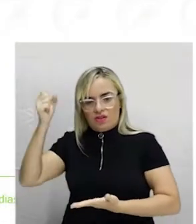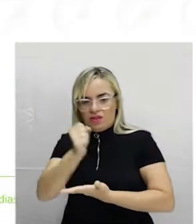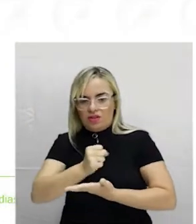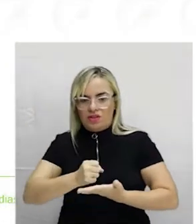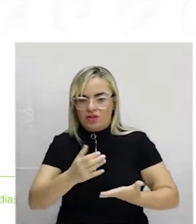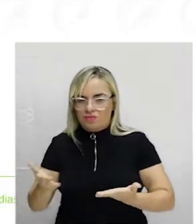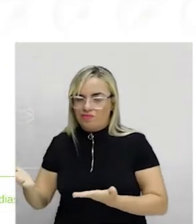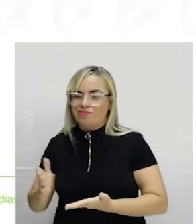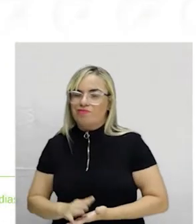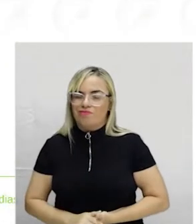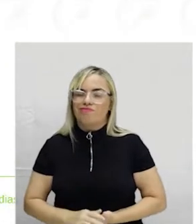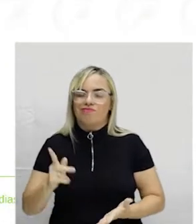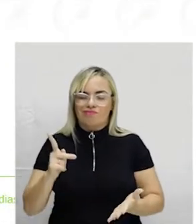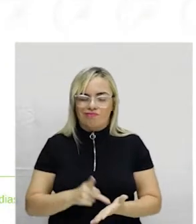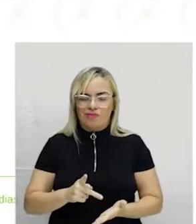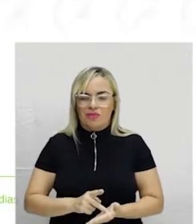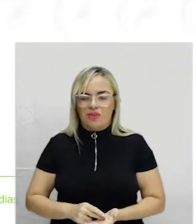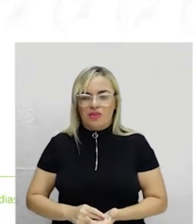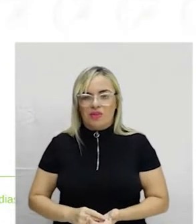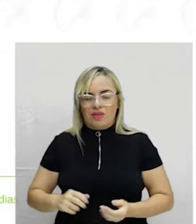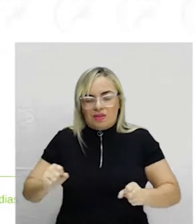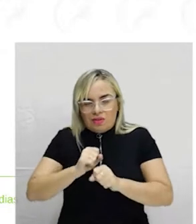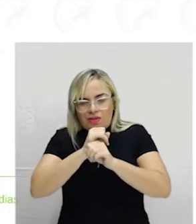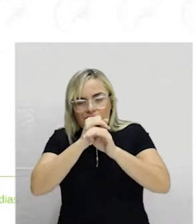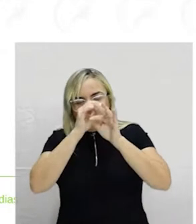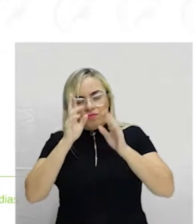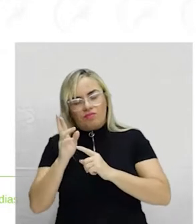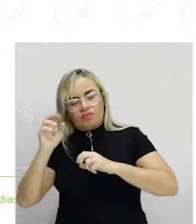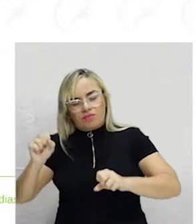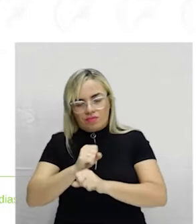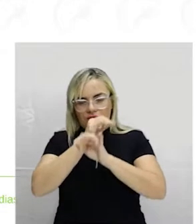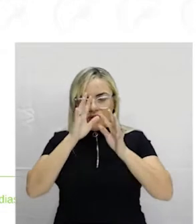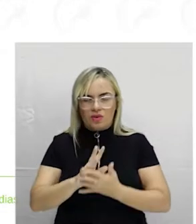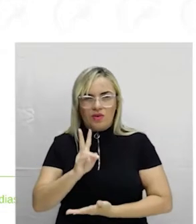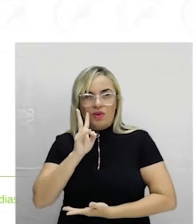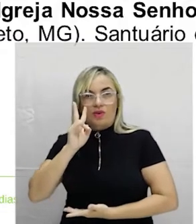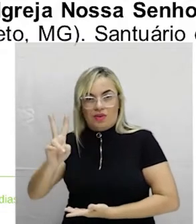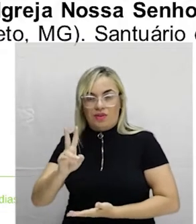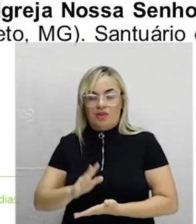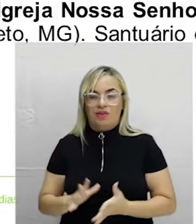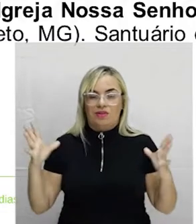eu acordasse e olhasse esses anjinhos, gente, já era. A situação ia ser bem calamitosa.